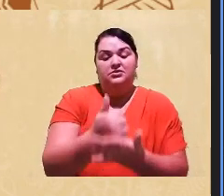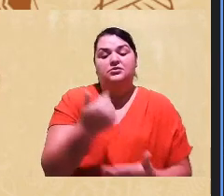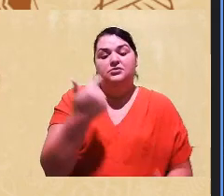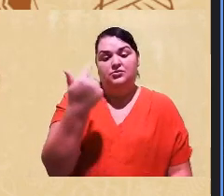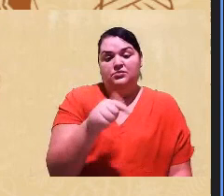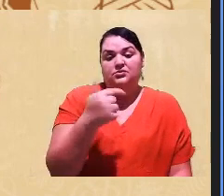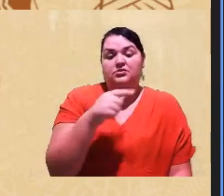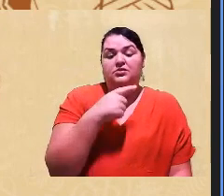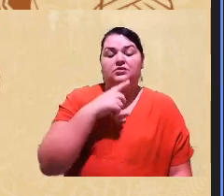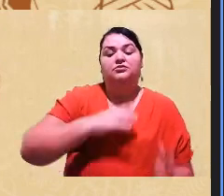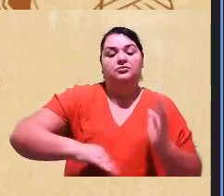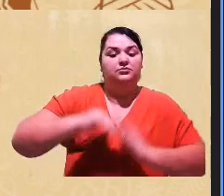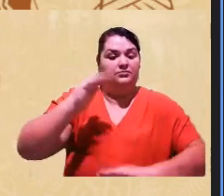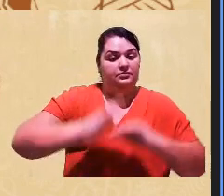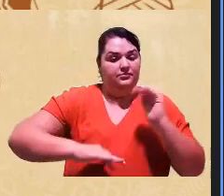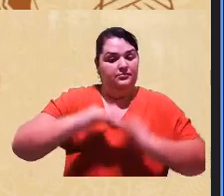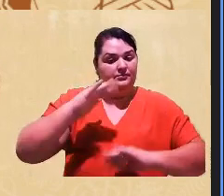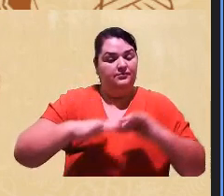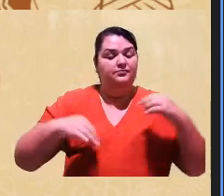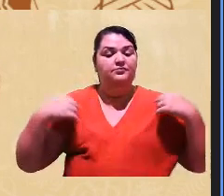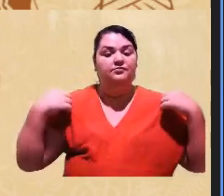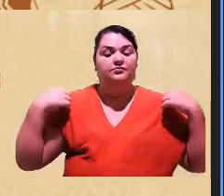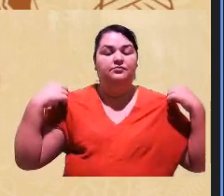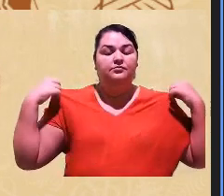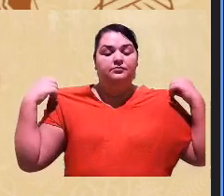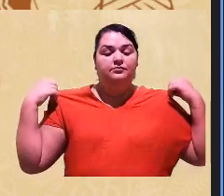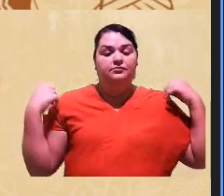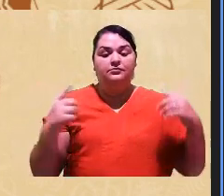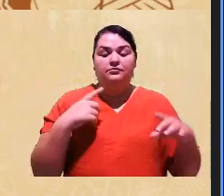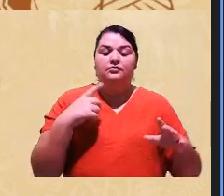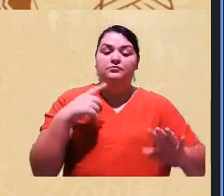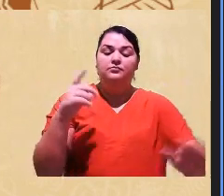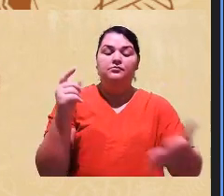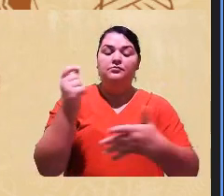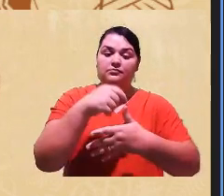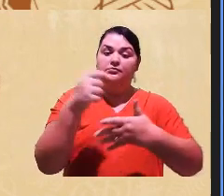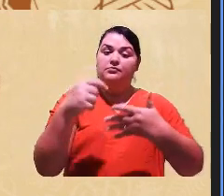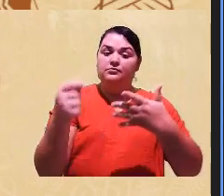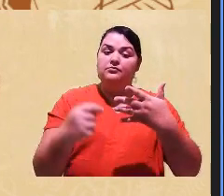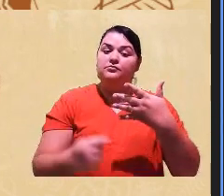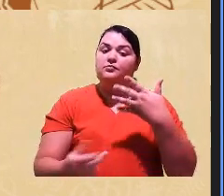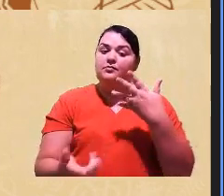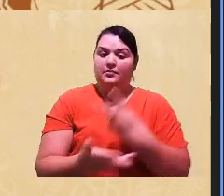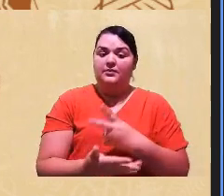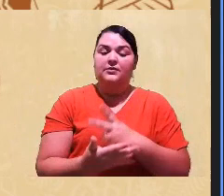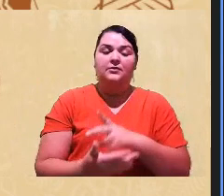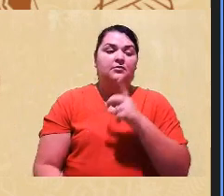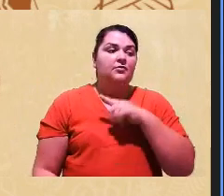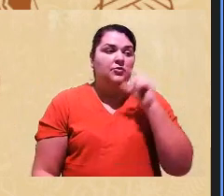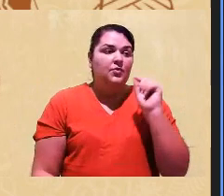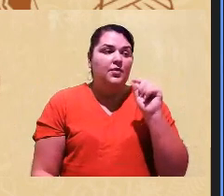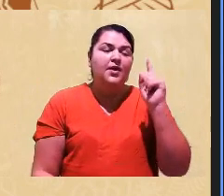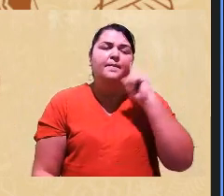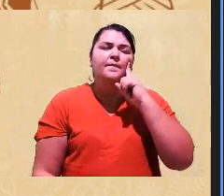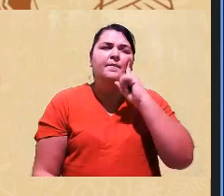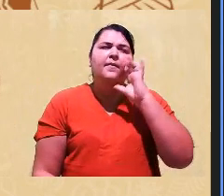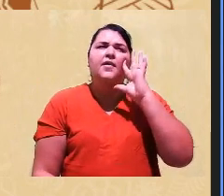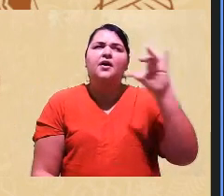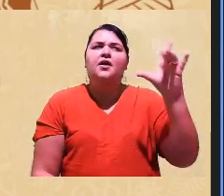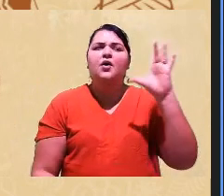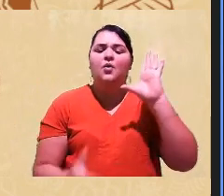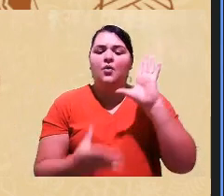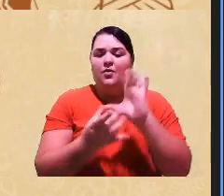serviços que deveriam ser voltados para nós. Por quê? Porque esses serviços são pensados em contextos de